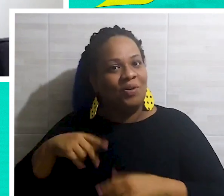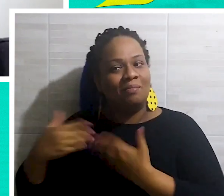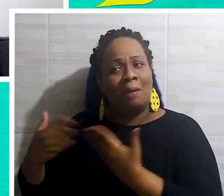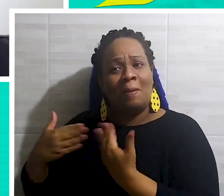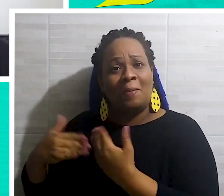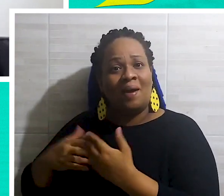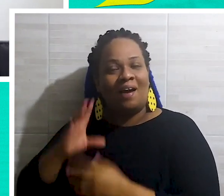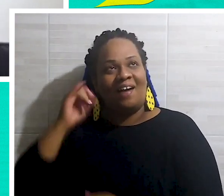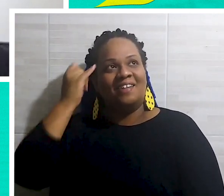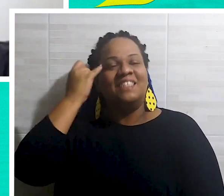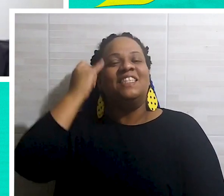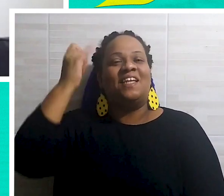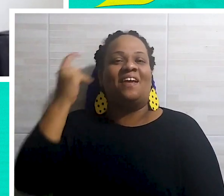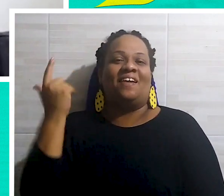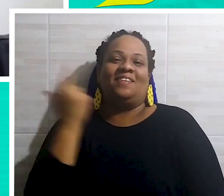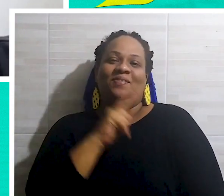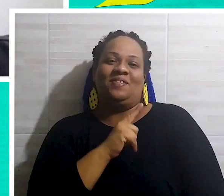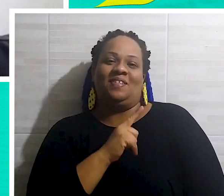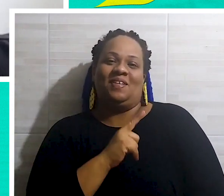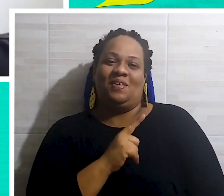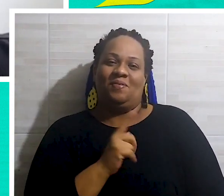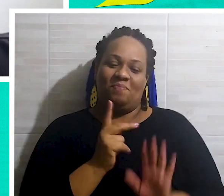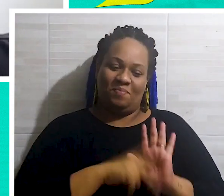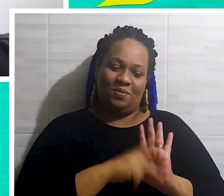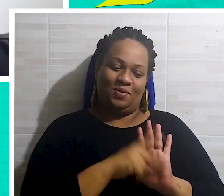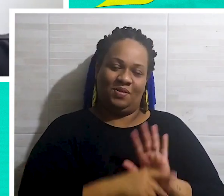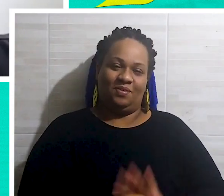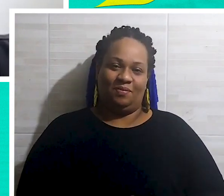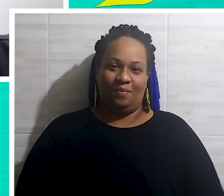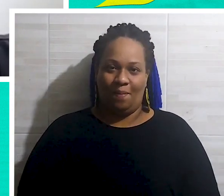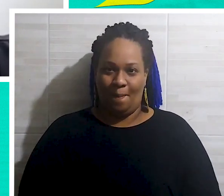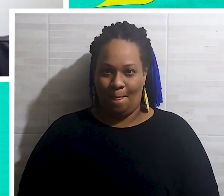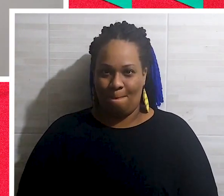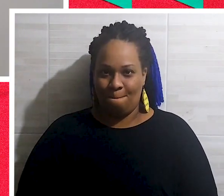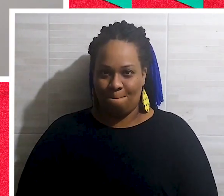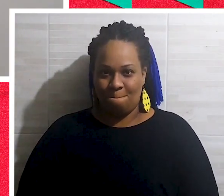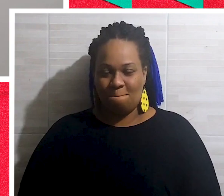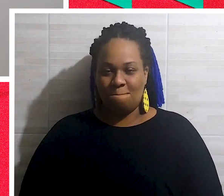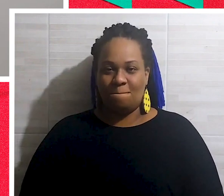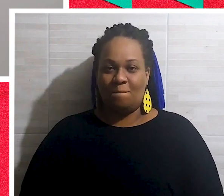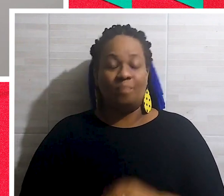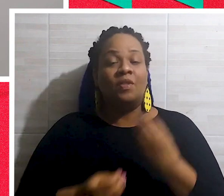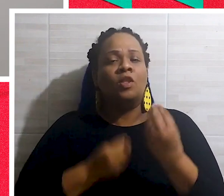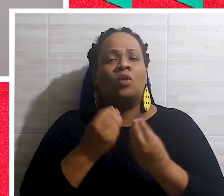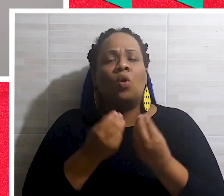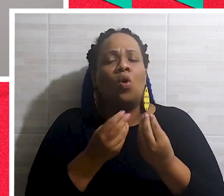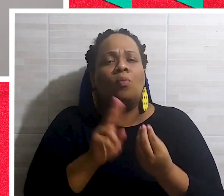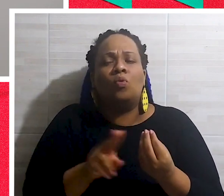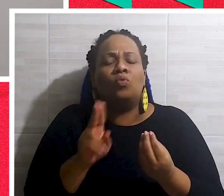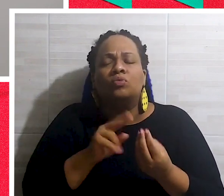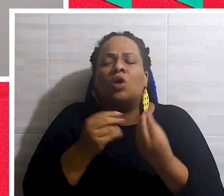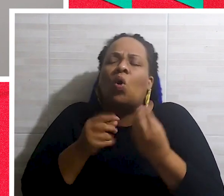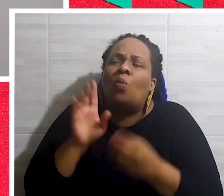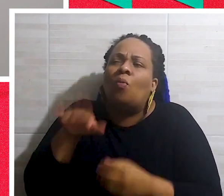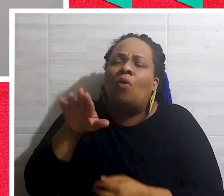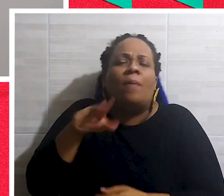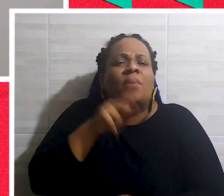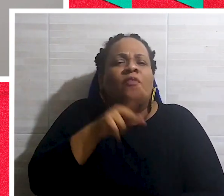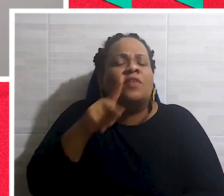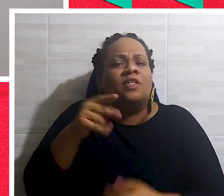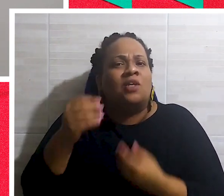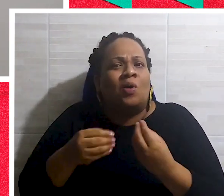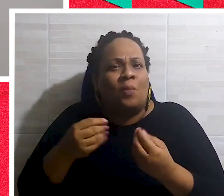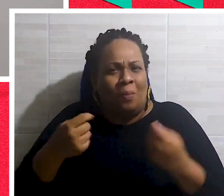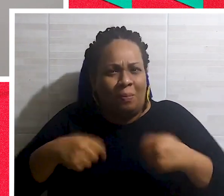aí, dessa forma, assim, surgiu a ideia mesmo de criar o totem e triagem. E como é que funciona o totem, professor?